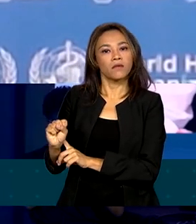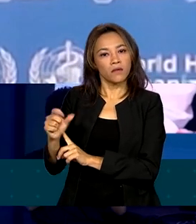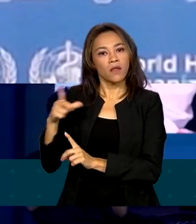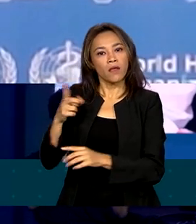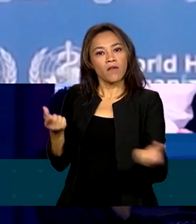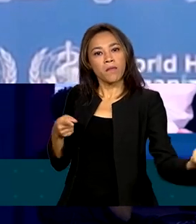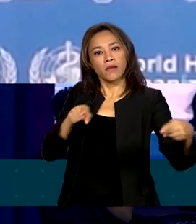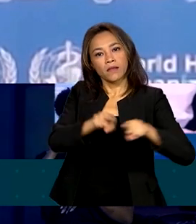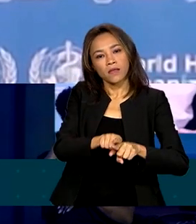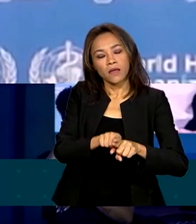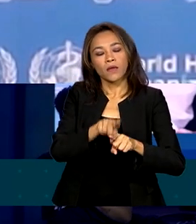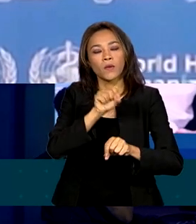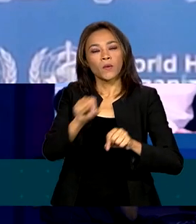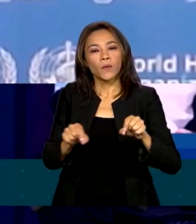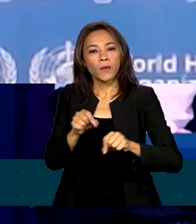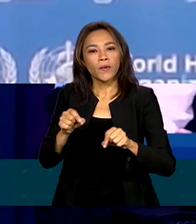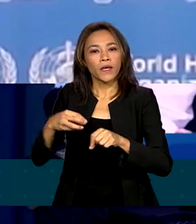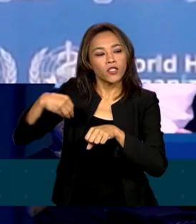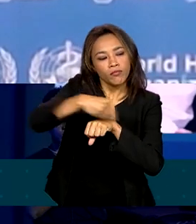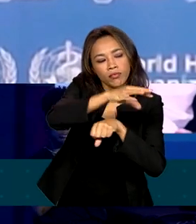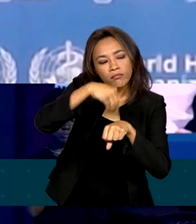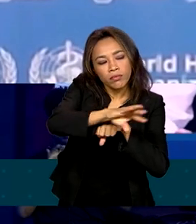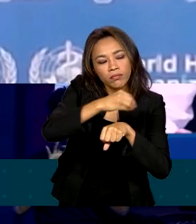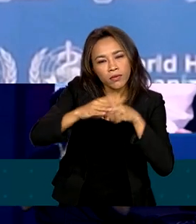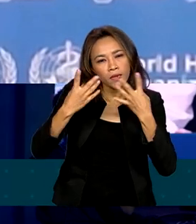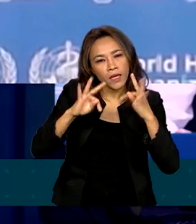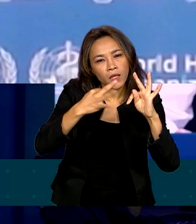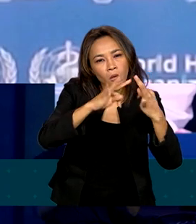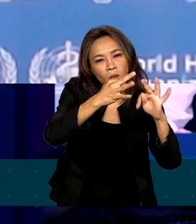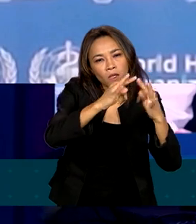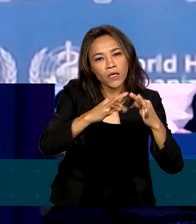programa de transferência de tecnologia na África do Sul,